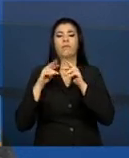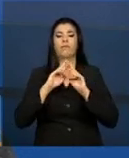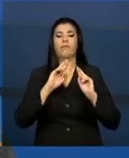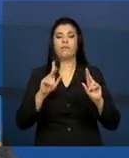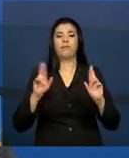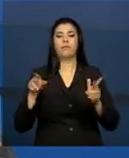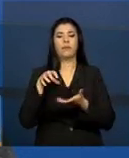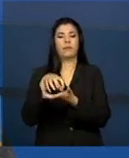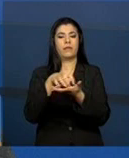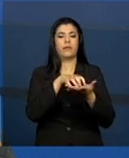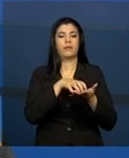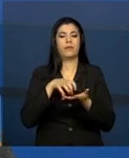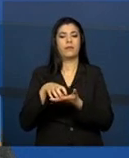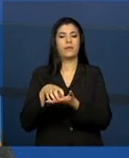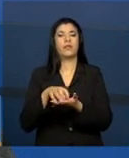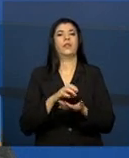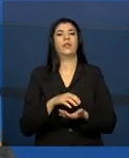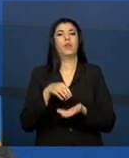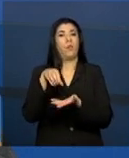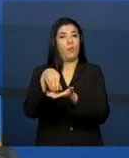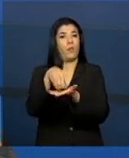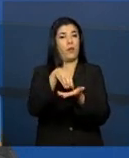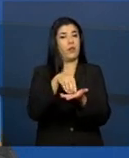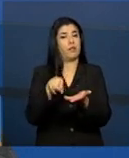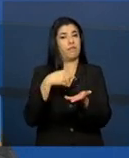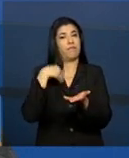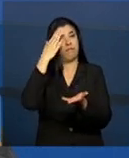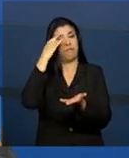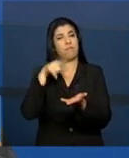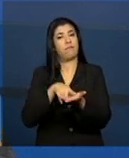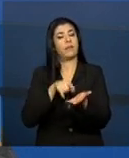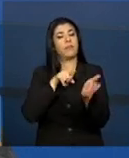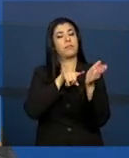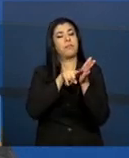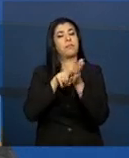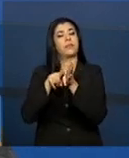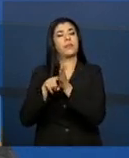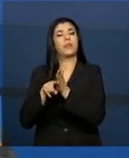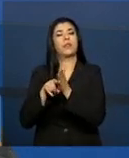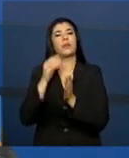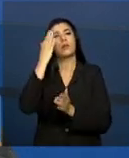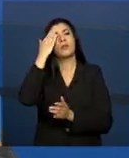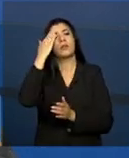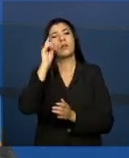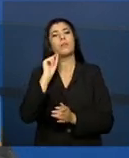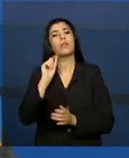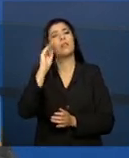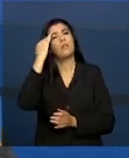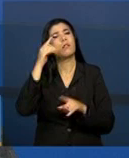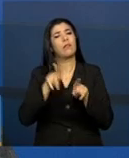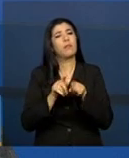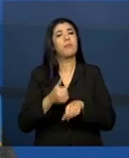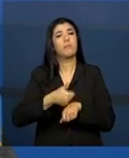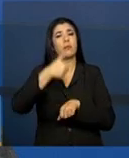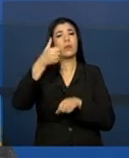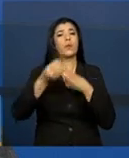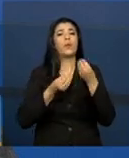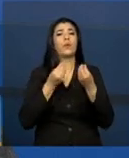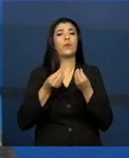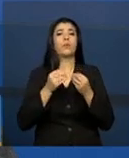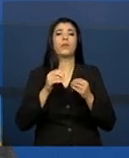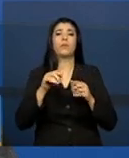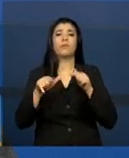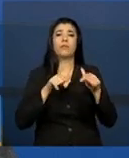foram visitadas diversas unidades para a gente, de fato, compreender cada vez melhor o processo de trabalho dentro das